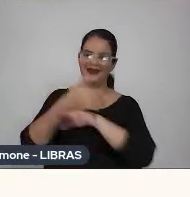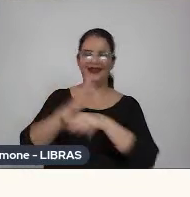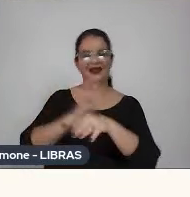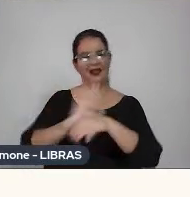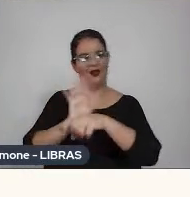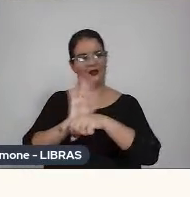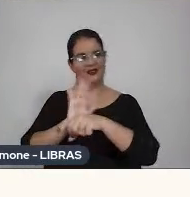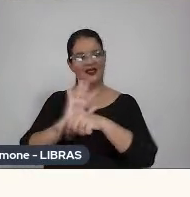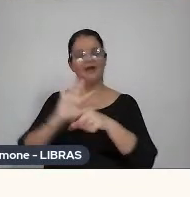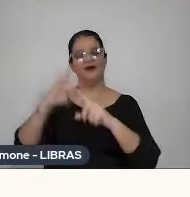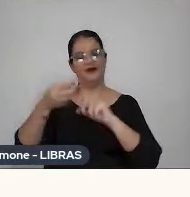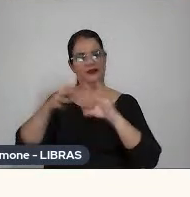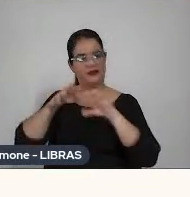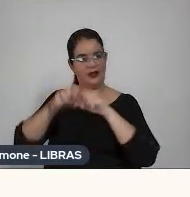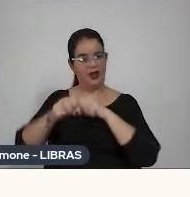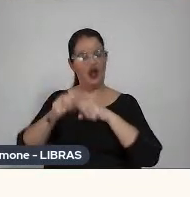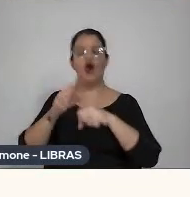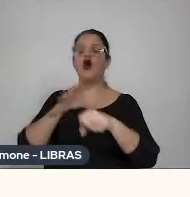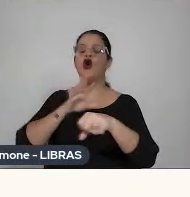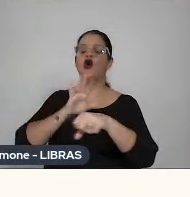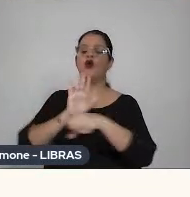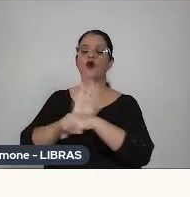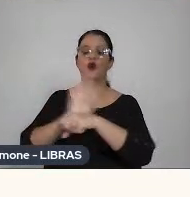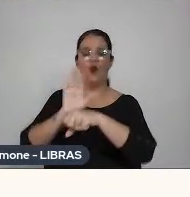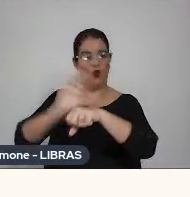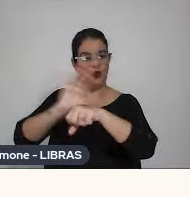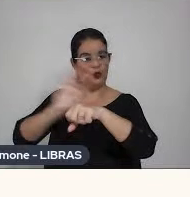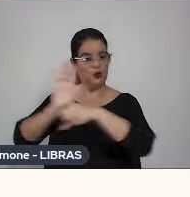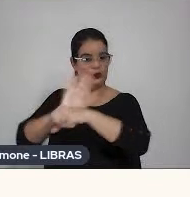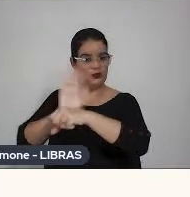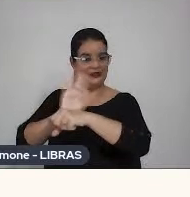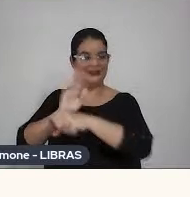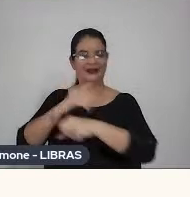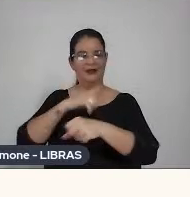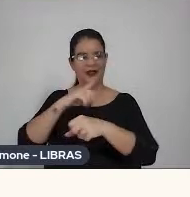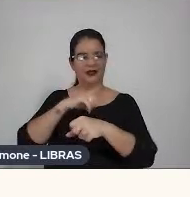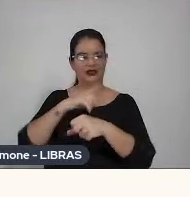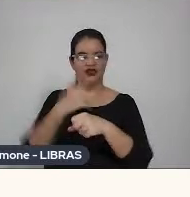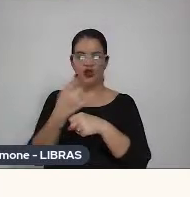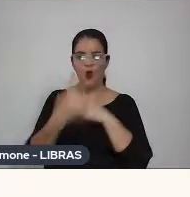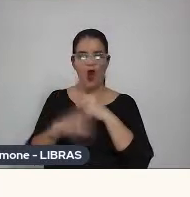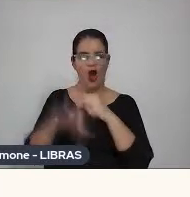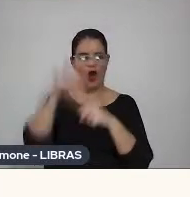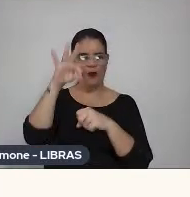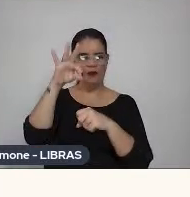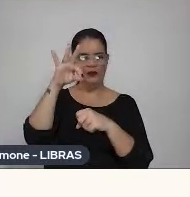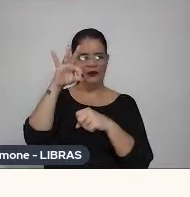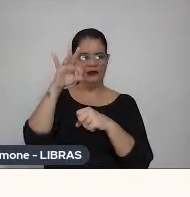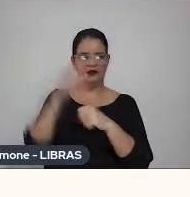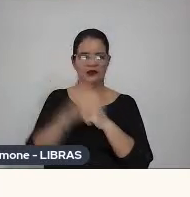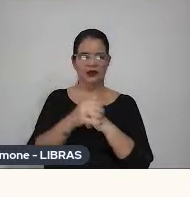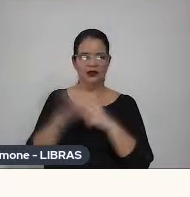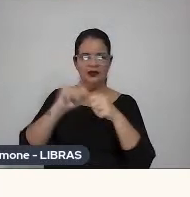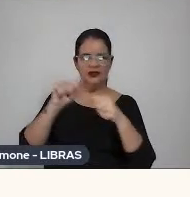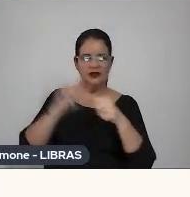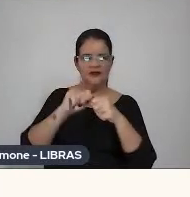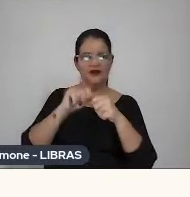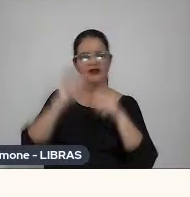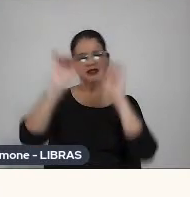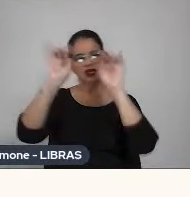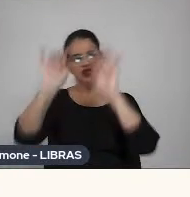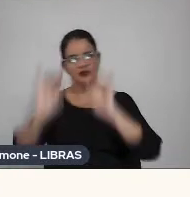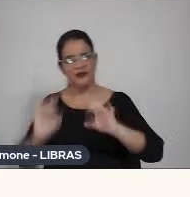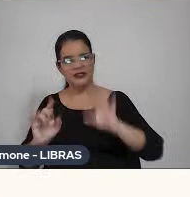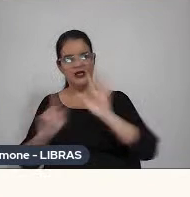curso de cinema tinha uma, uma, você tinha uma opção, né, de fazer algumas especializações dentro do